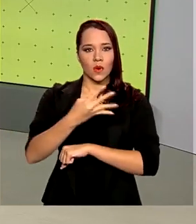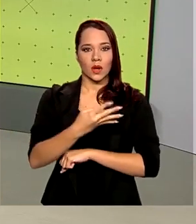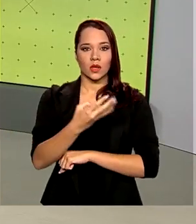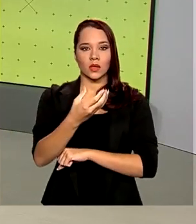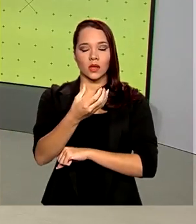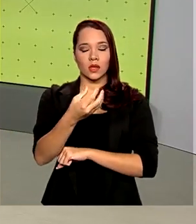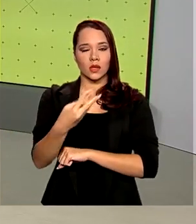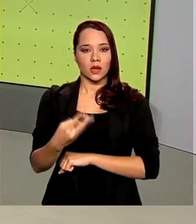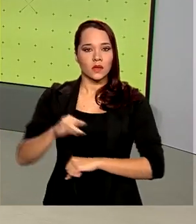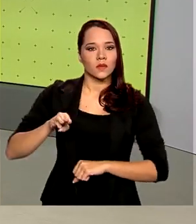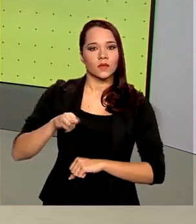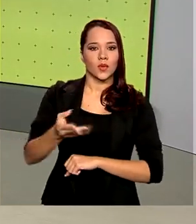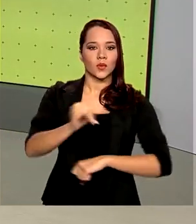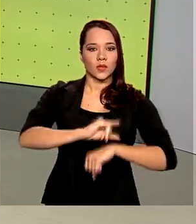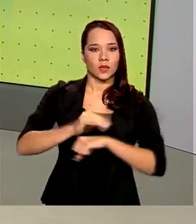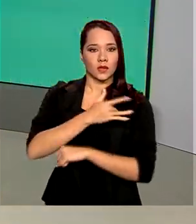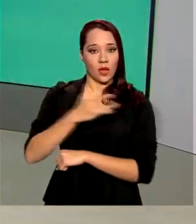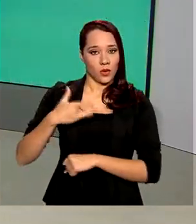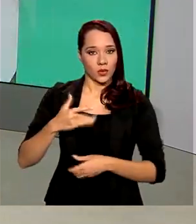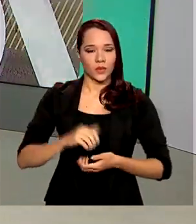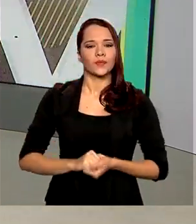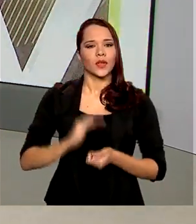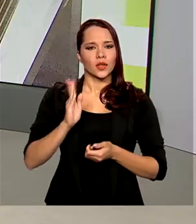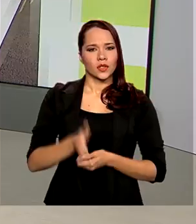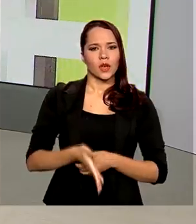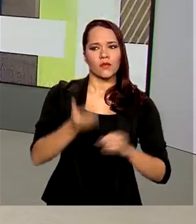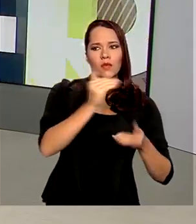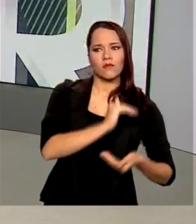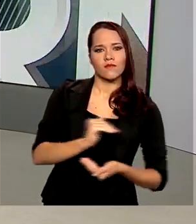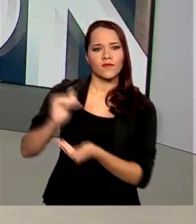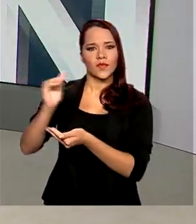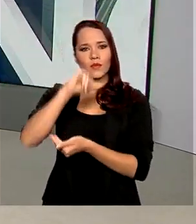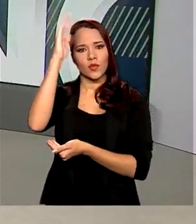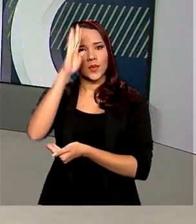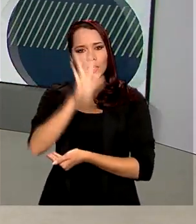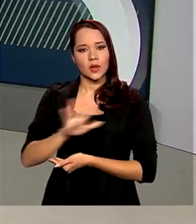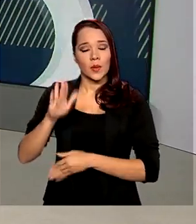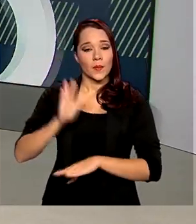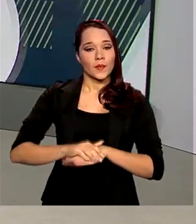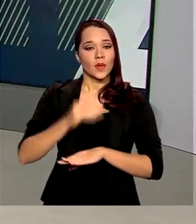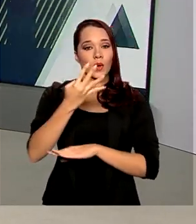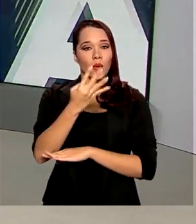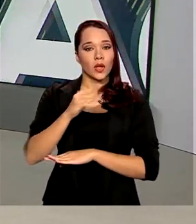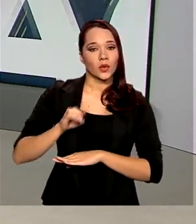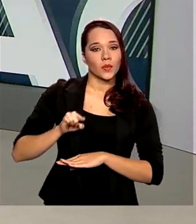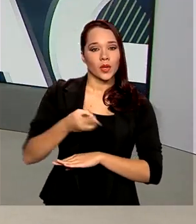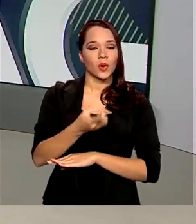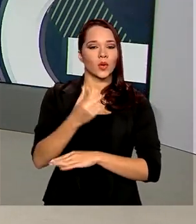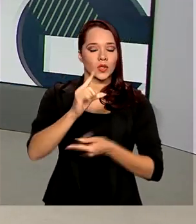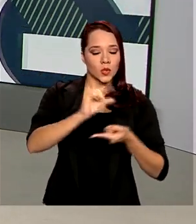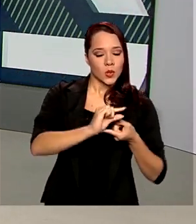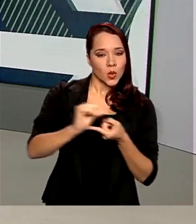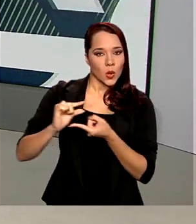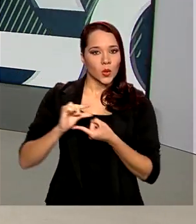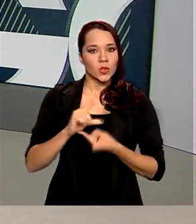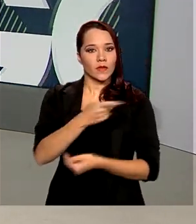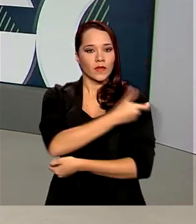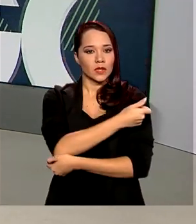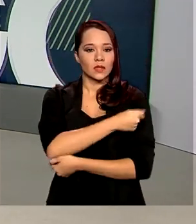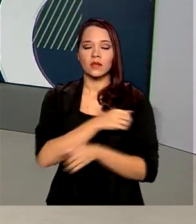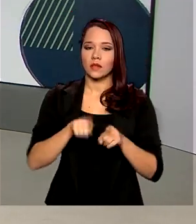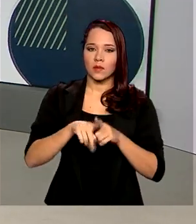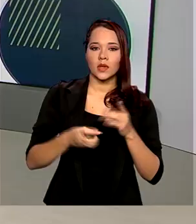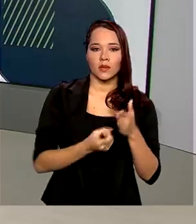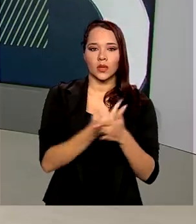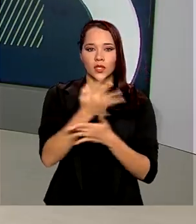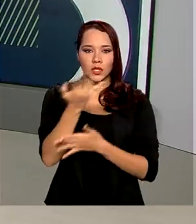saúde. Para reforçar as unidades, foram enviadas para todo o país mais de 4 milhões de doses da vacina, além da quantidade